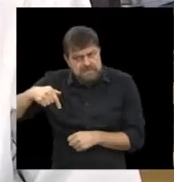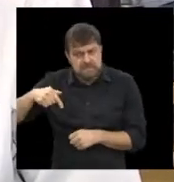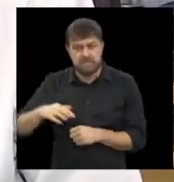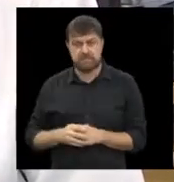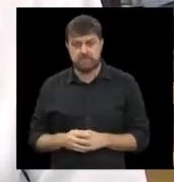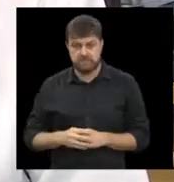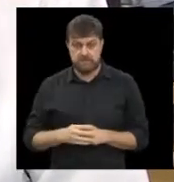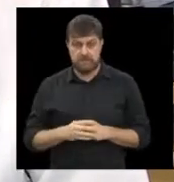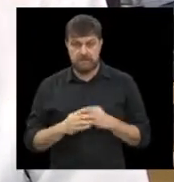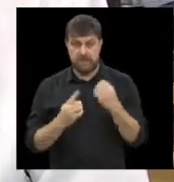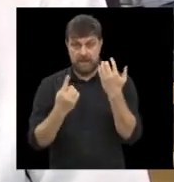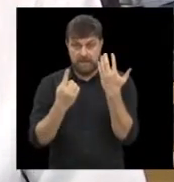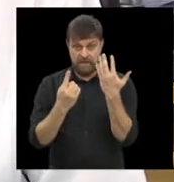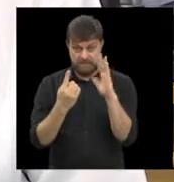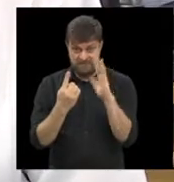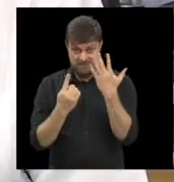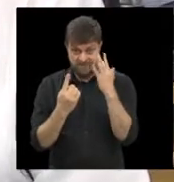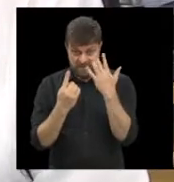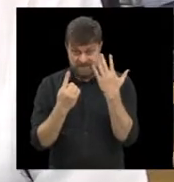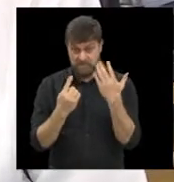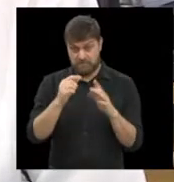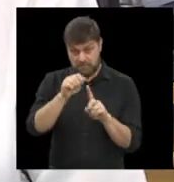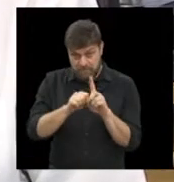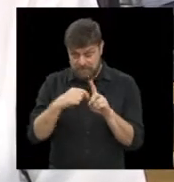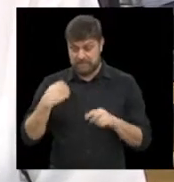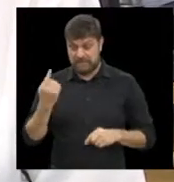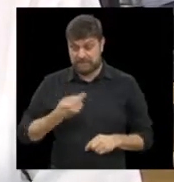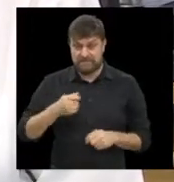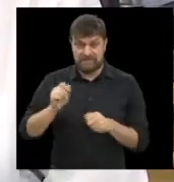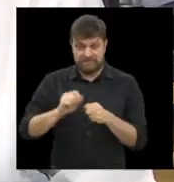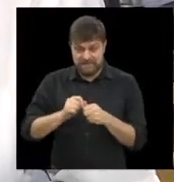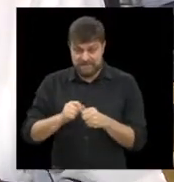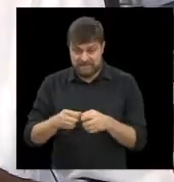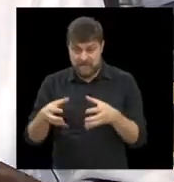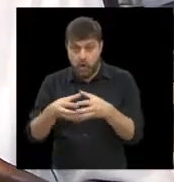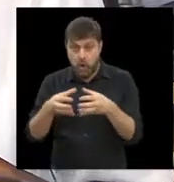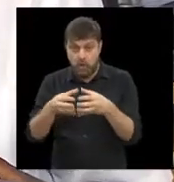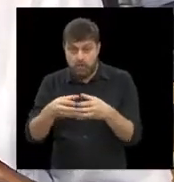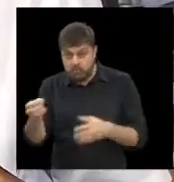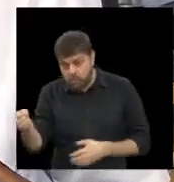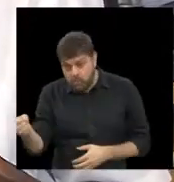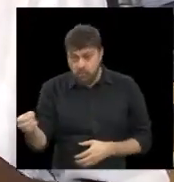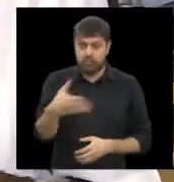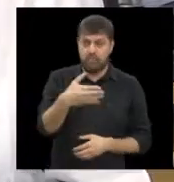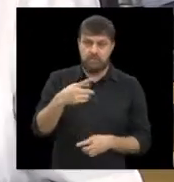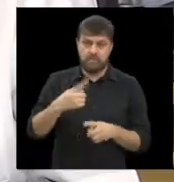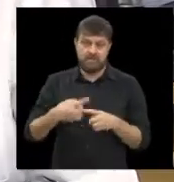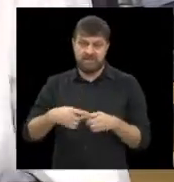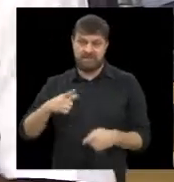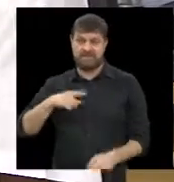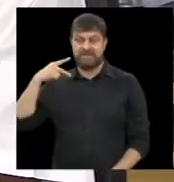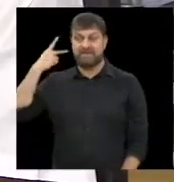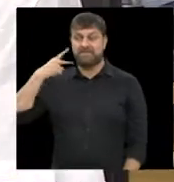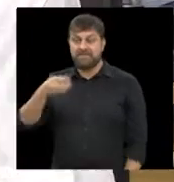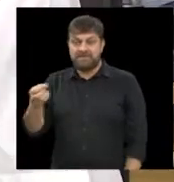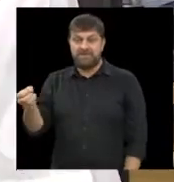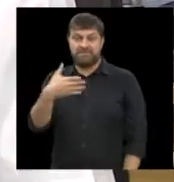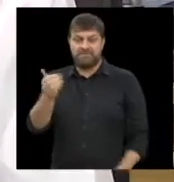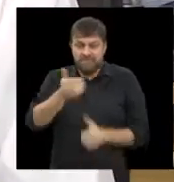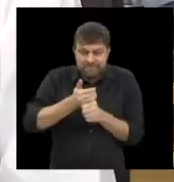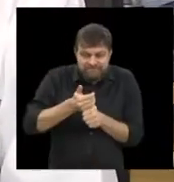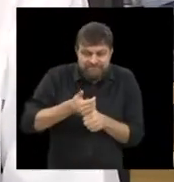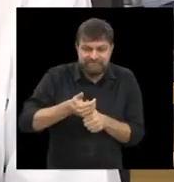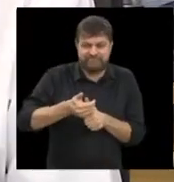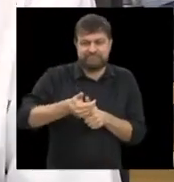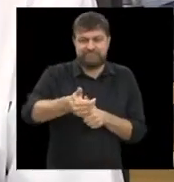fevereiro, nós precisaremos renovar essa comissão porque nós tivemos vários novos vereadores que entraram nessa